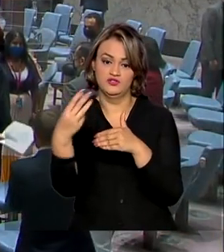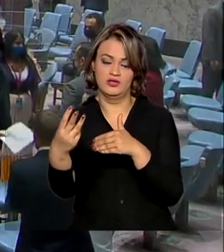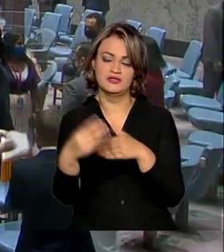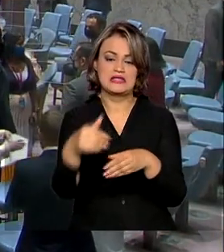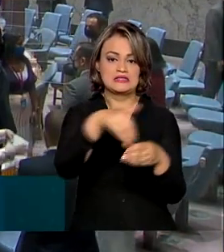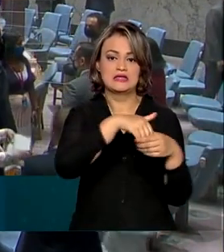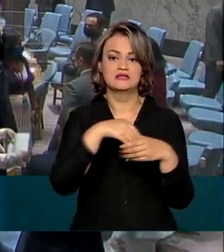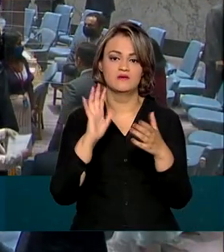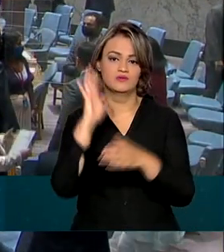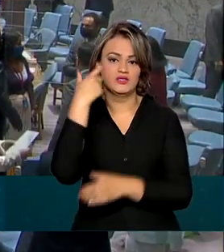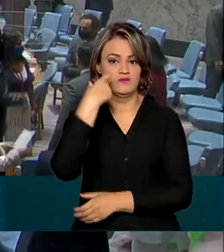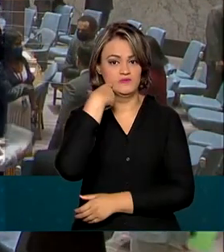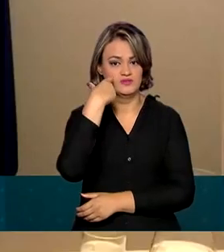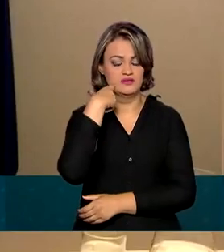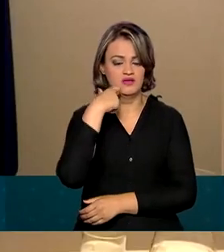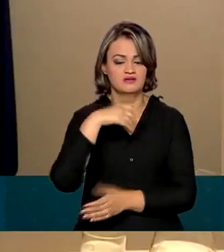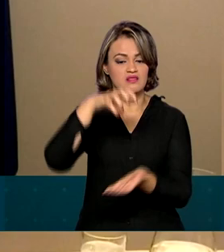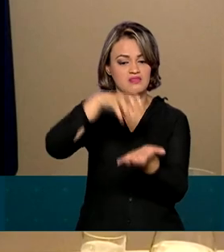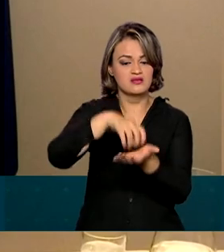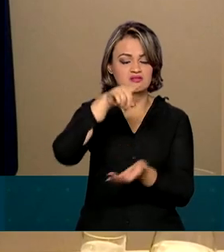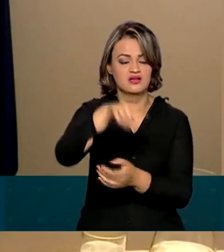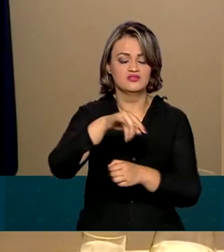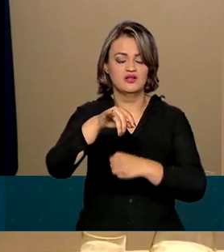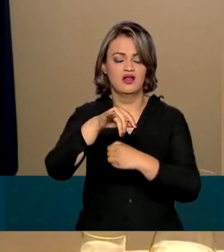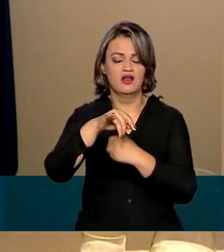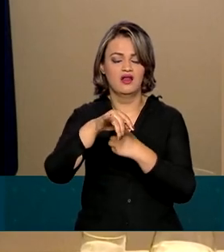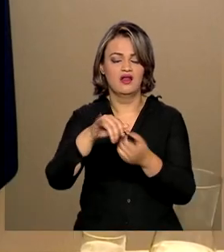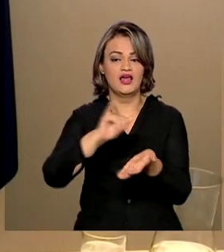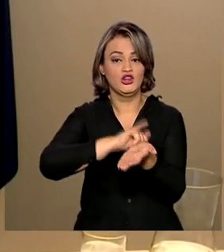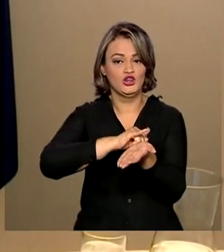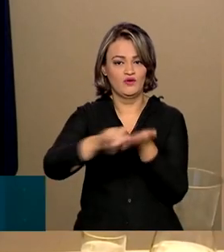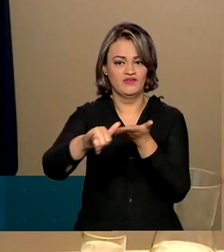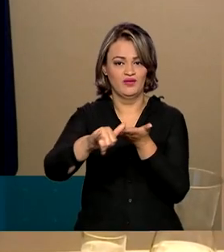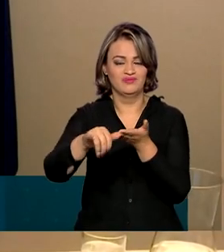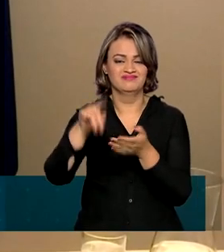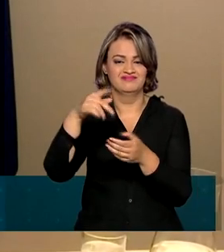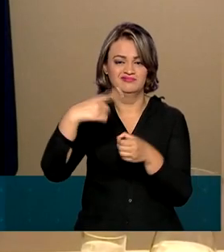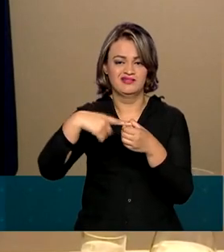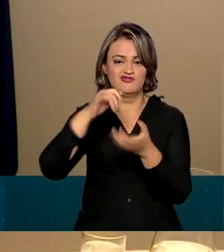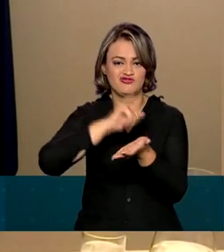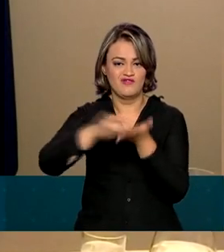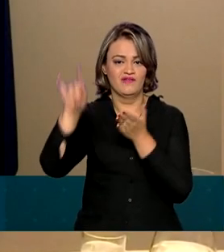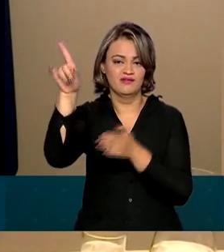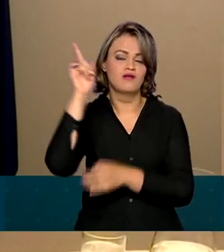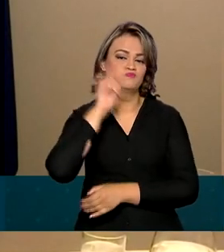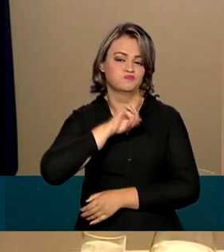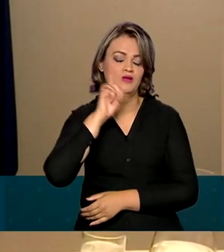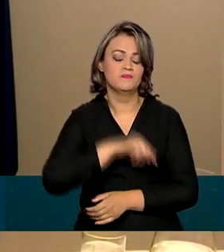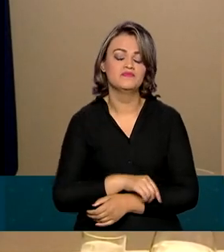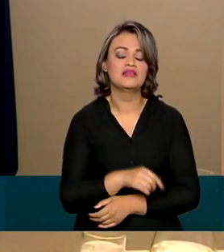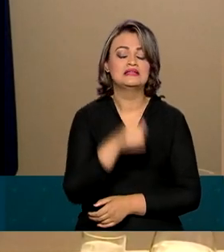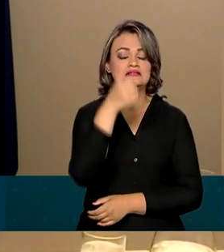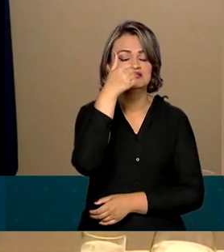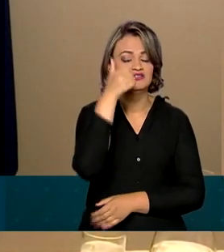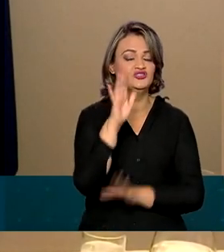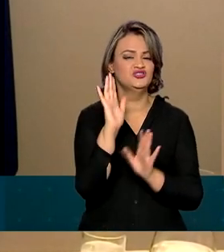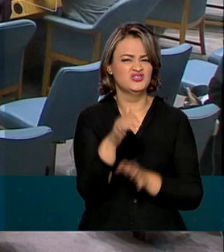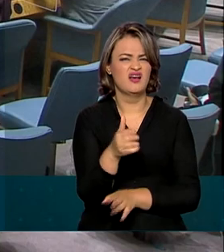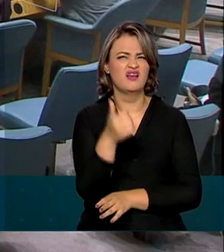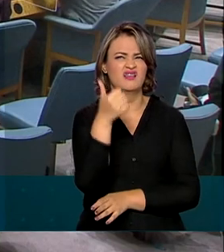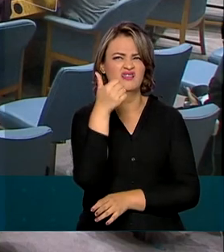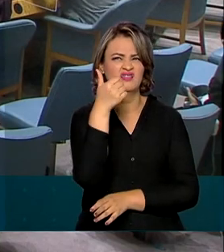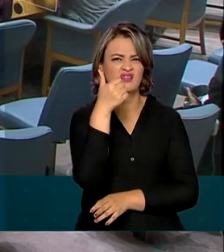na última sexta-feira na sede das Nações Unidas em Nova Iorque, nos Estados Unidos. Vai ser a décima primeira vez que o Brasil ocupa um lugar no